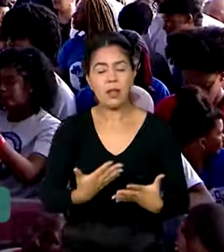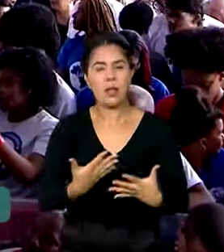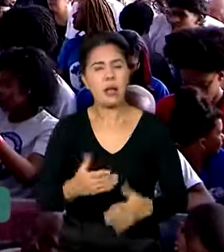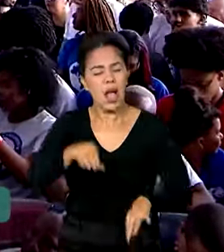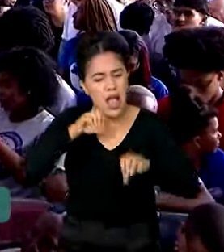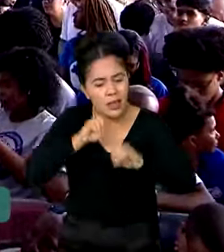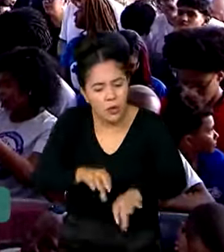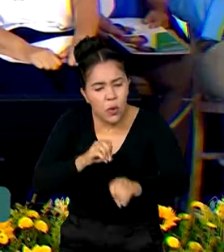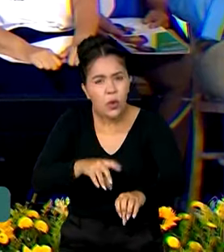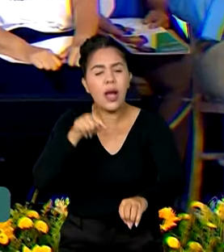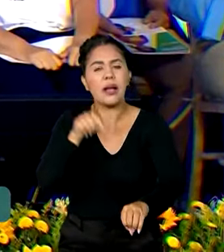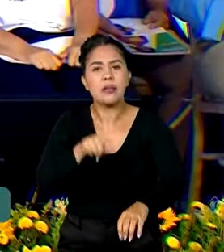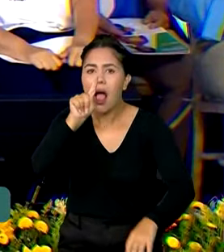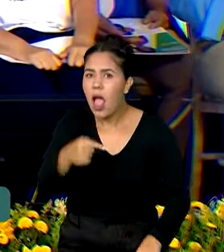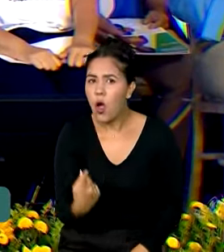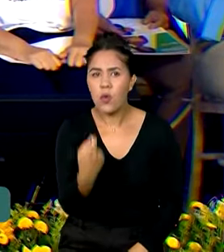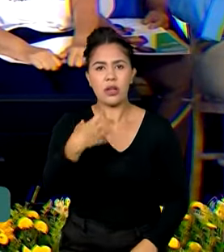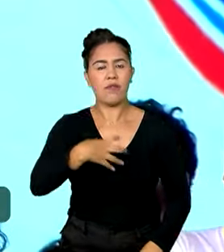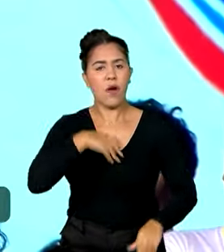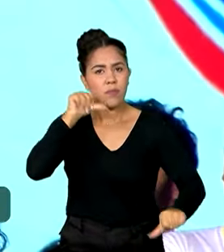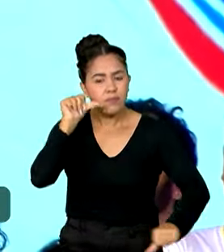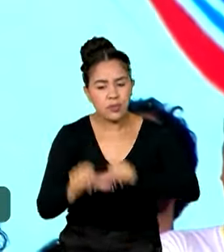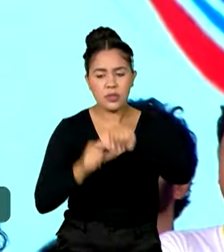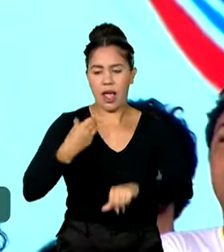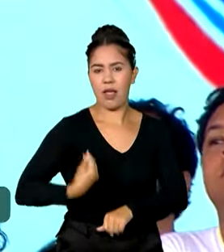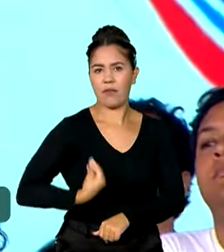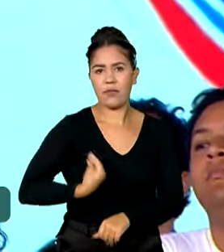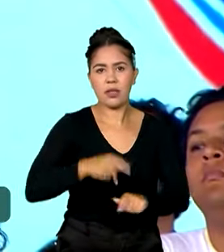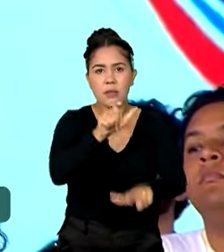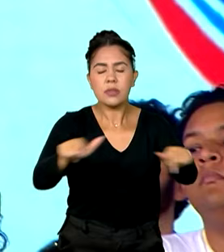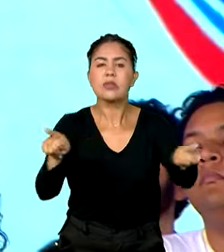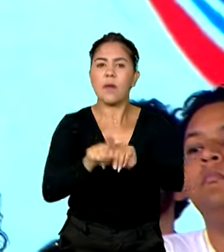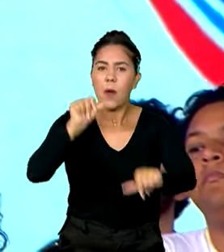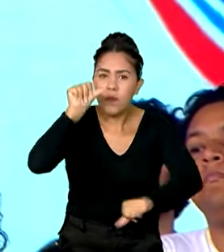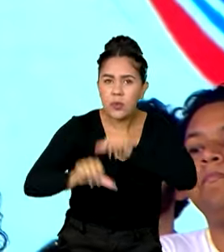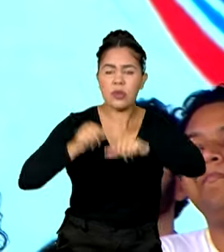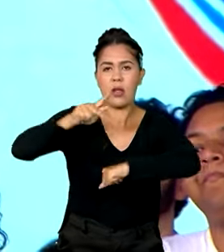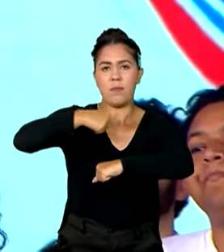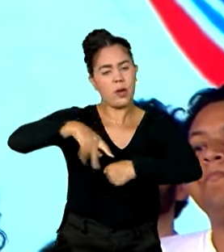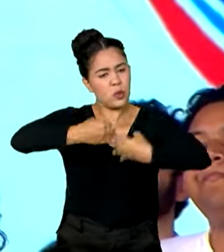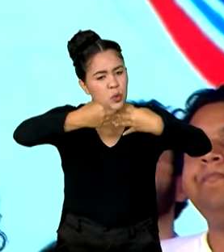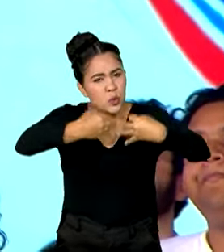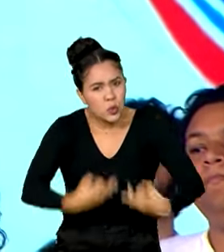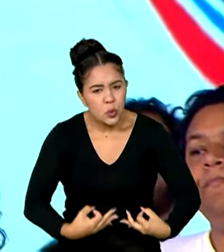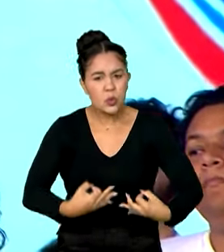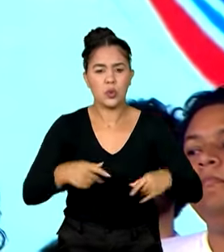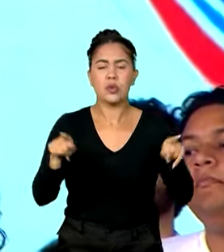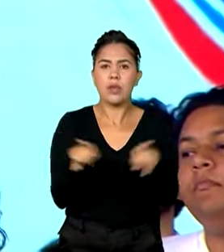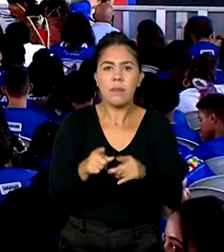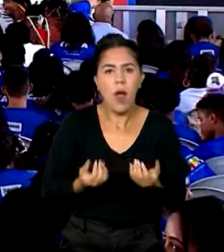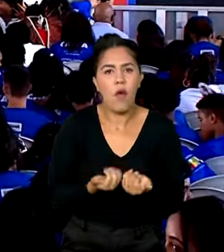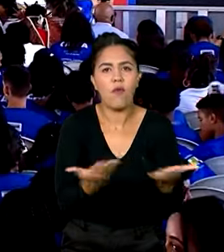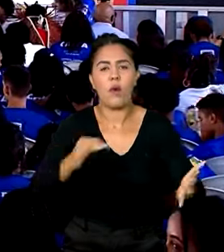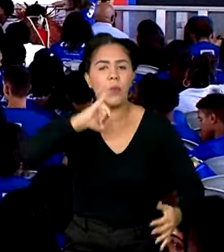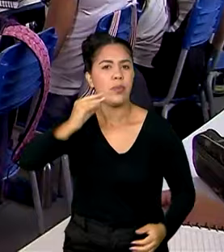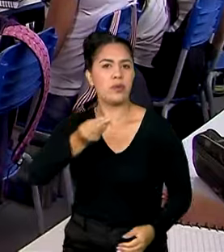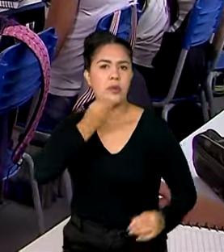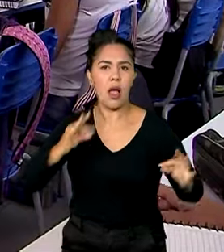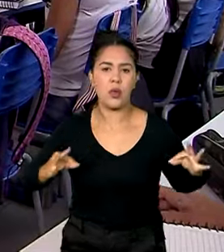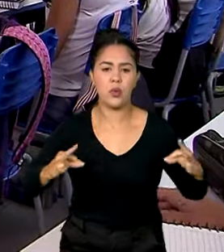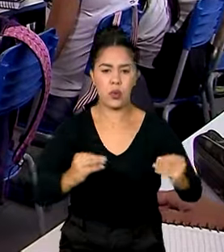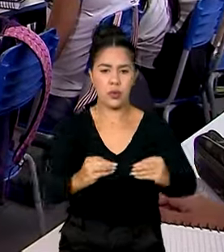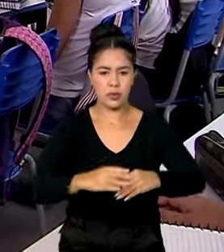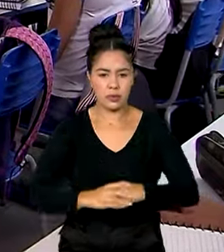única forma de transformar vidas e transformar o país num país justo de oportunidade para todos.